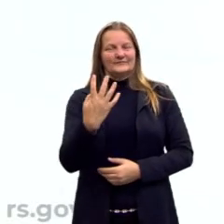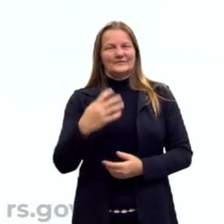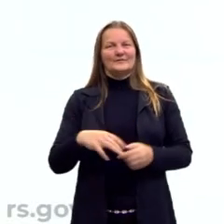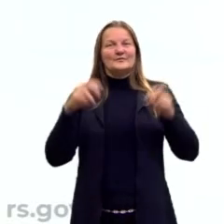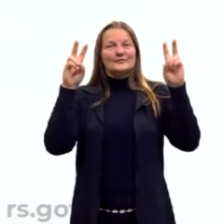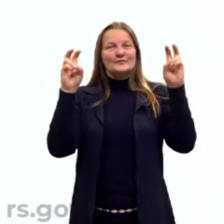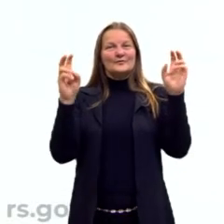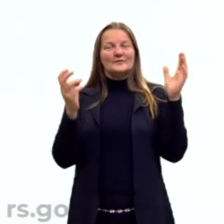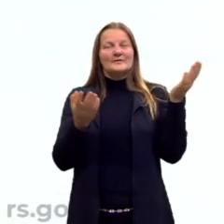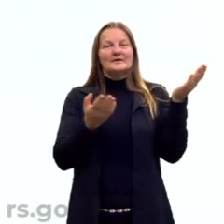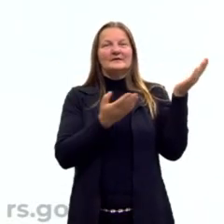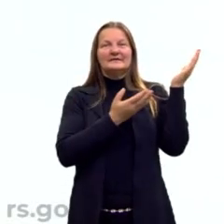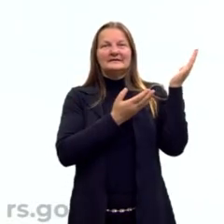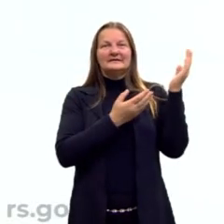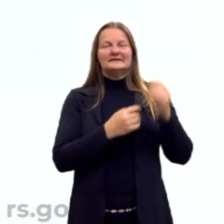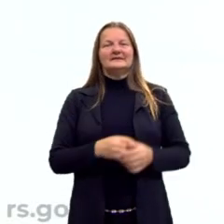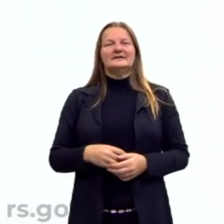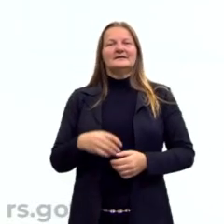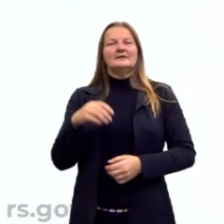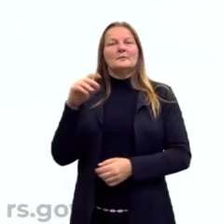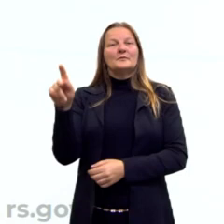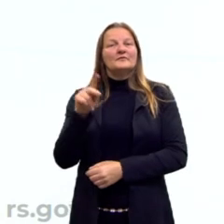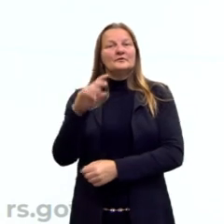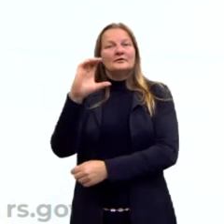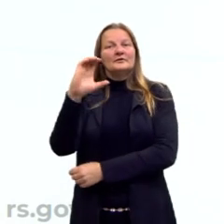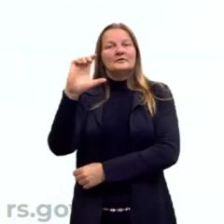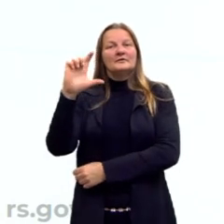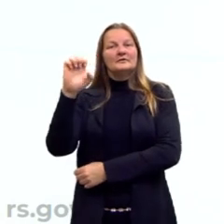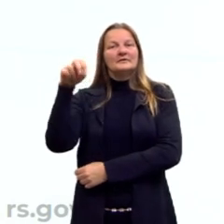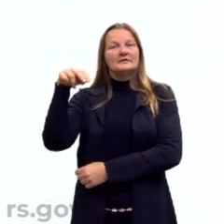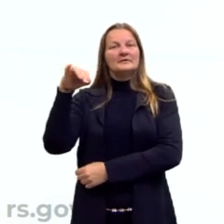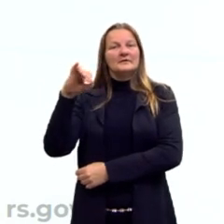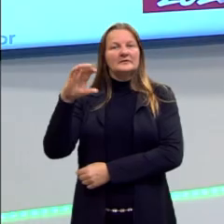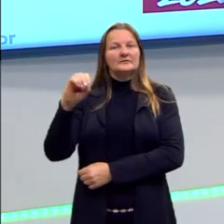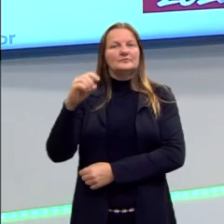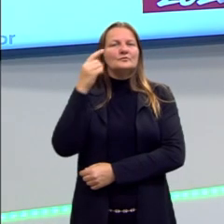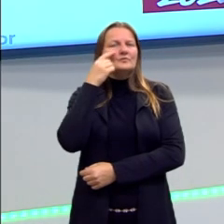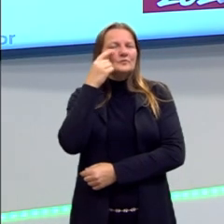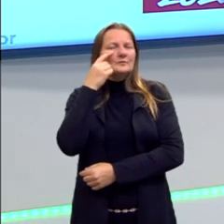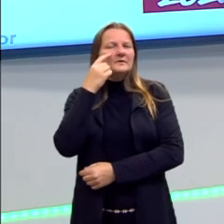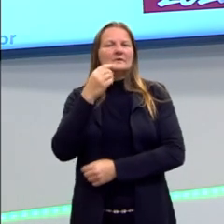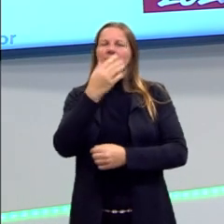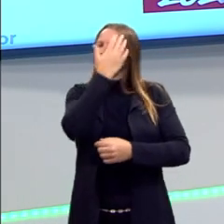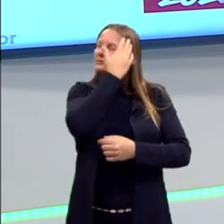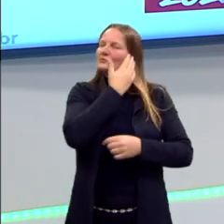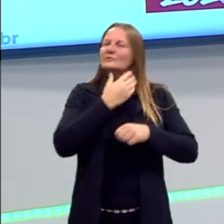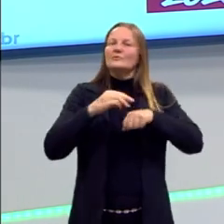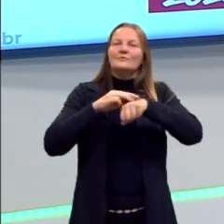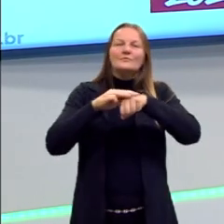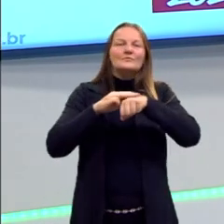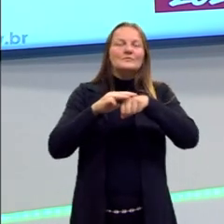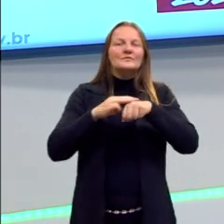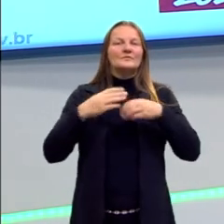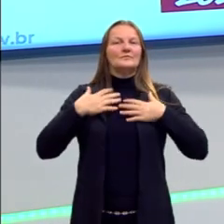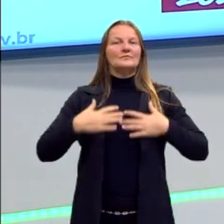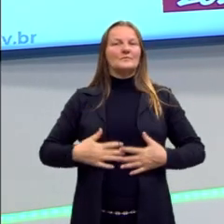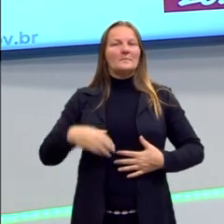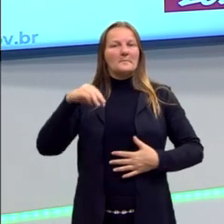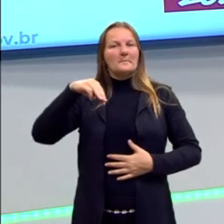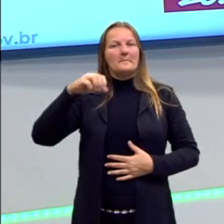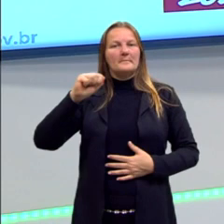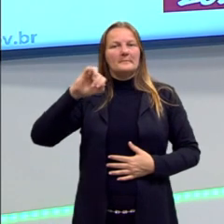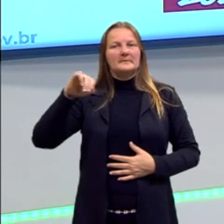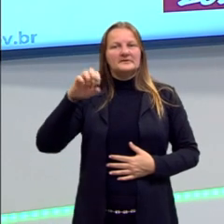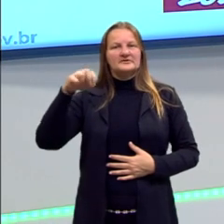sou o professor Clênio Vianney Mazoneto, tenho cabelos e olhos castanhos, estou usando uma camiseta magenta,